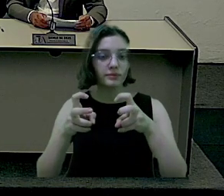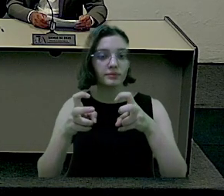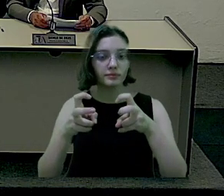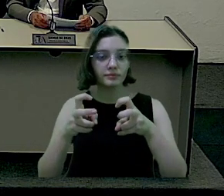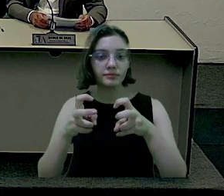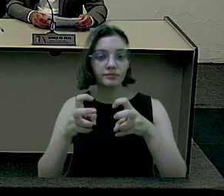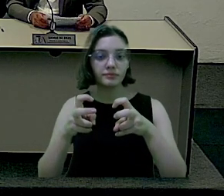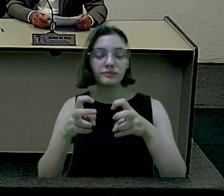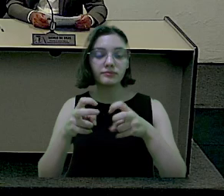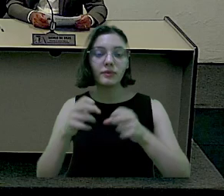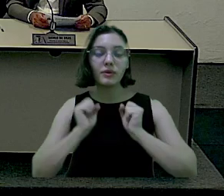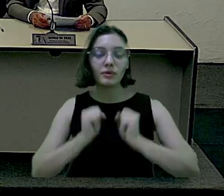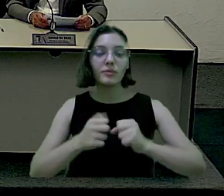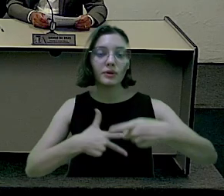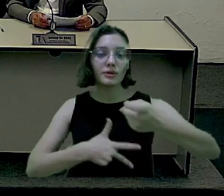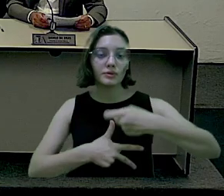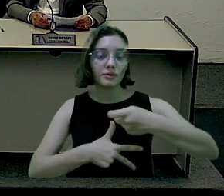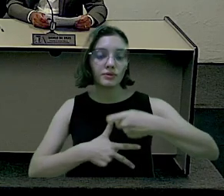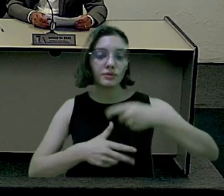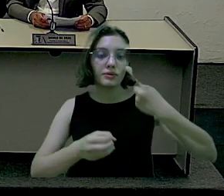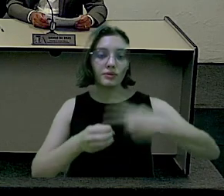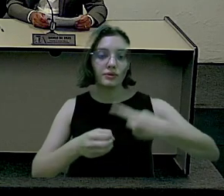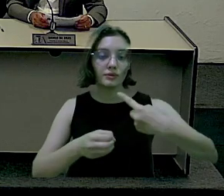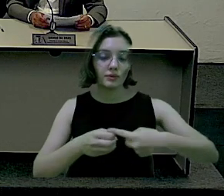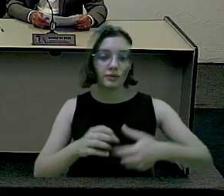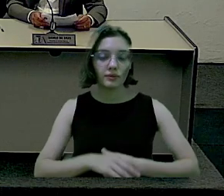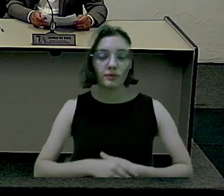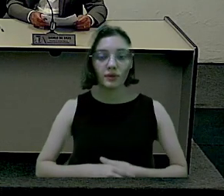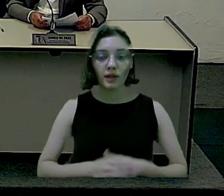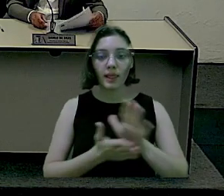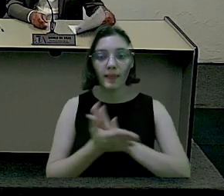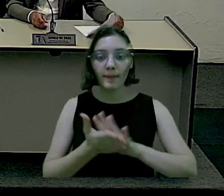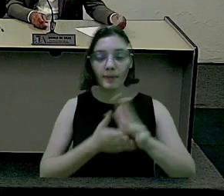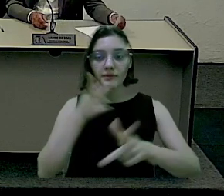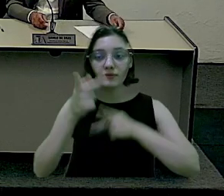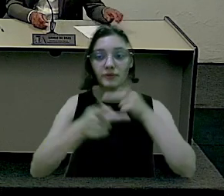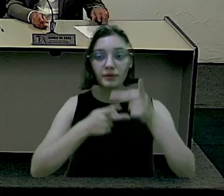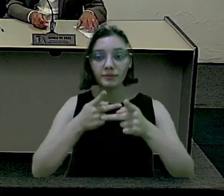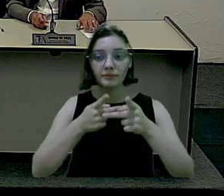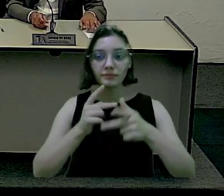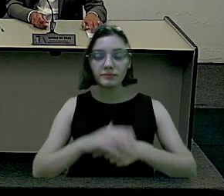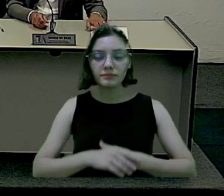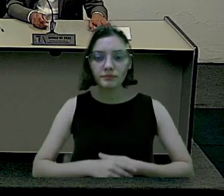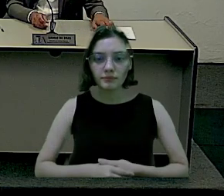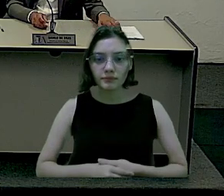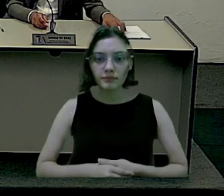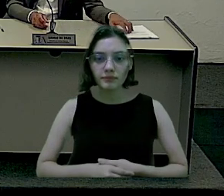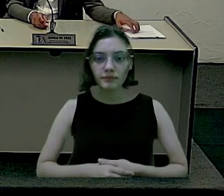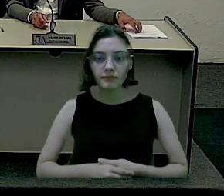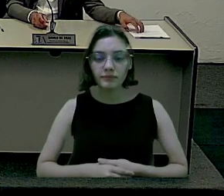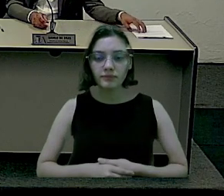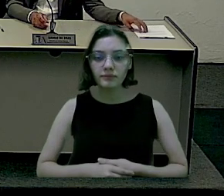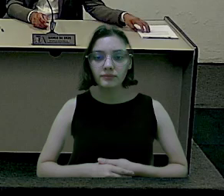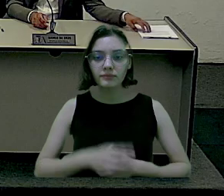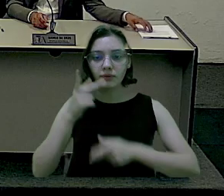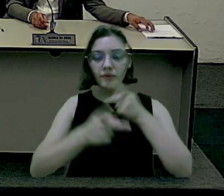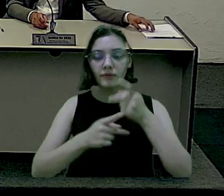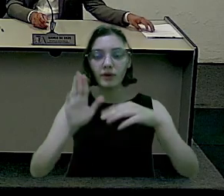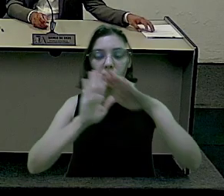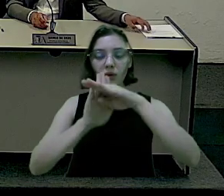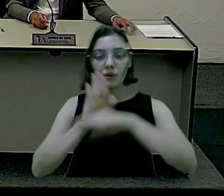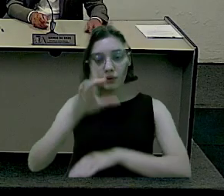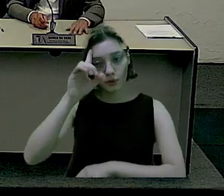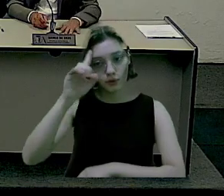reconhecimento e providência do Executivo Municipal. Ordem do dia. Nada mais a ser